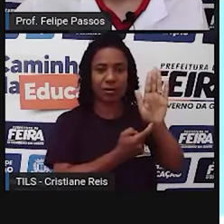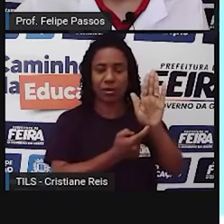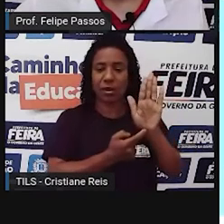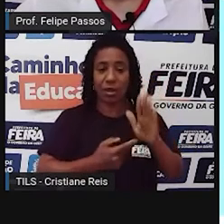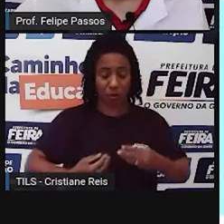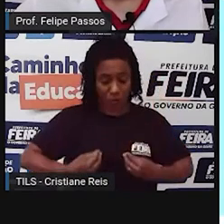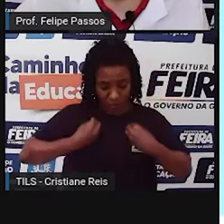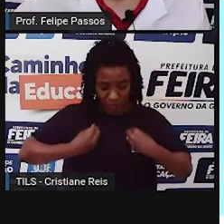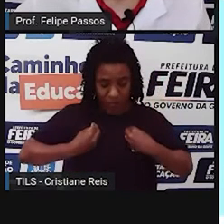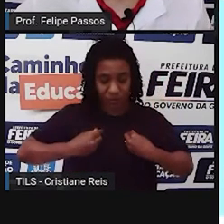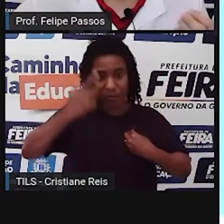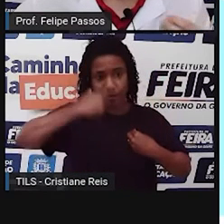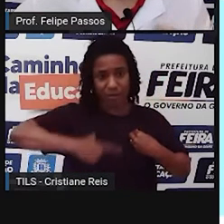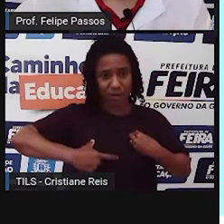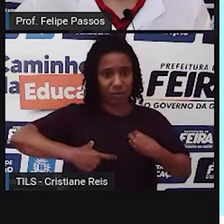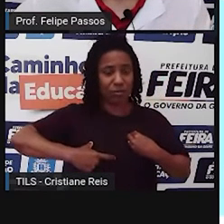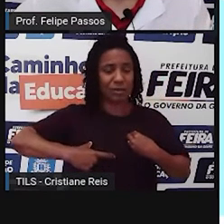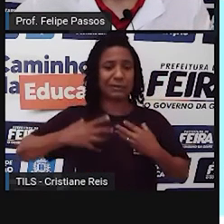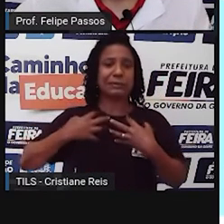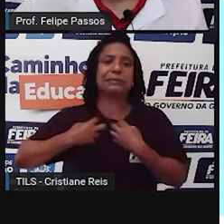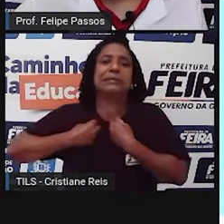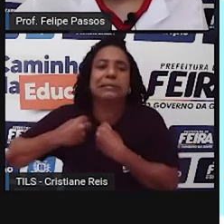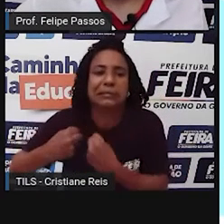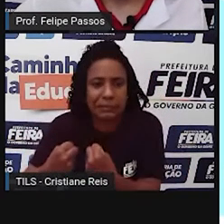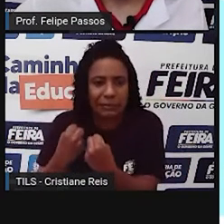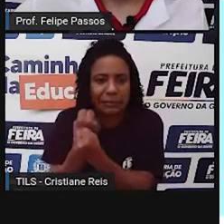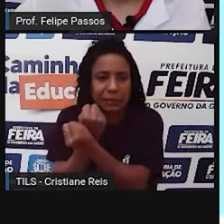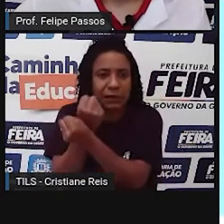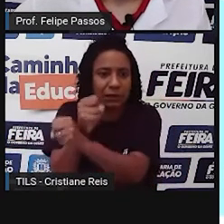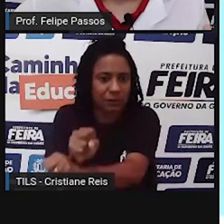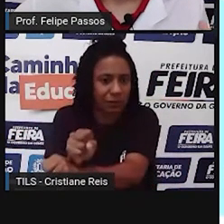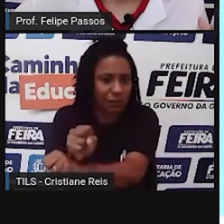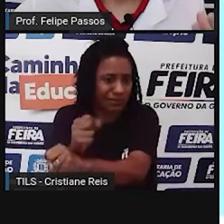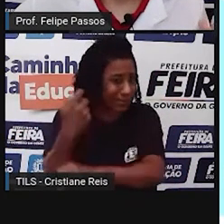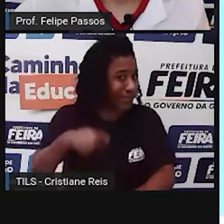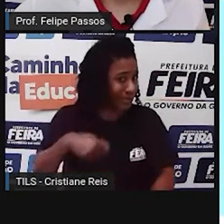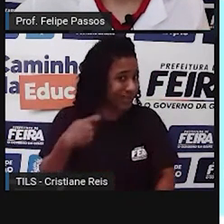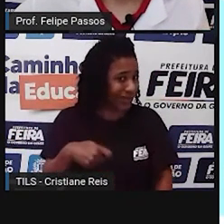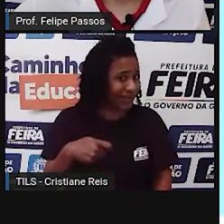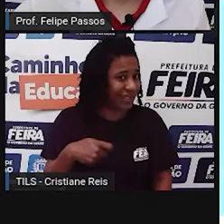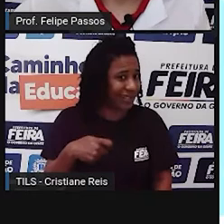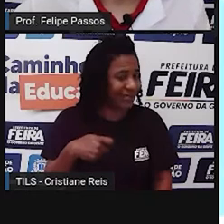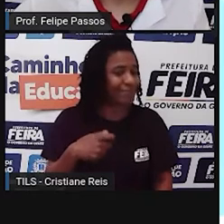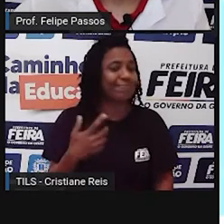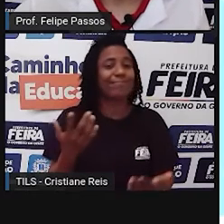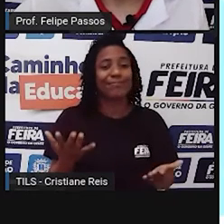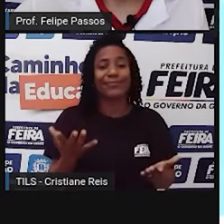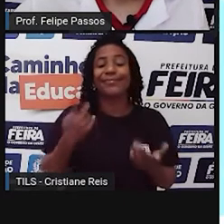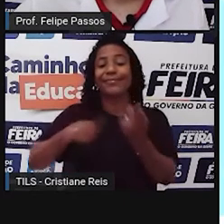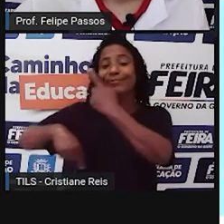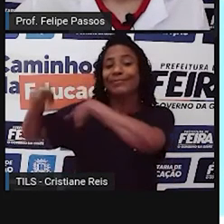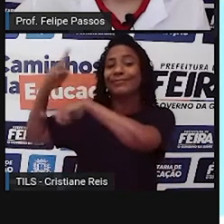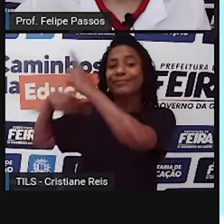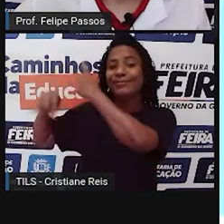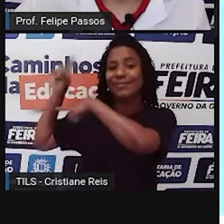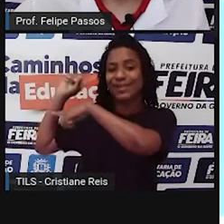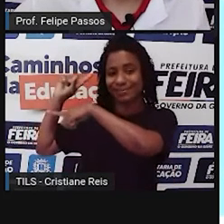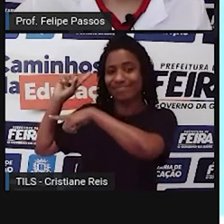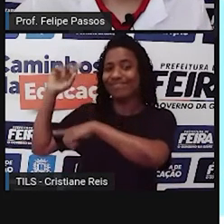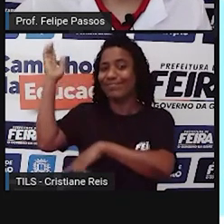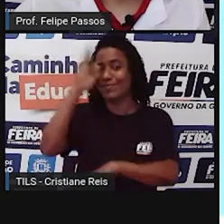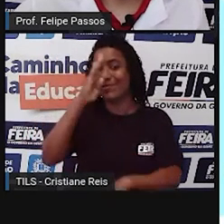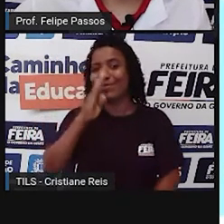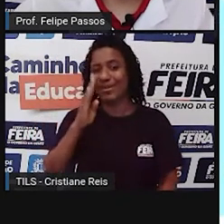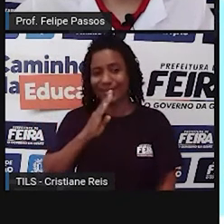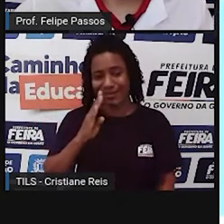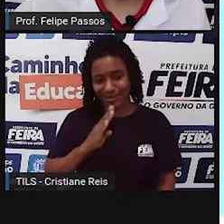de outro? A gente tem uma história terrível no Brasil, somos o país que passou mais tempo aceitando,